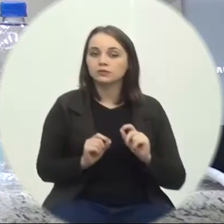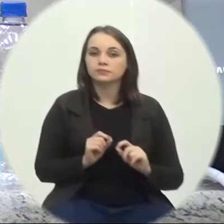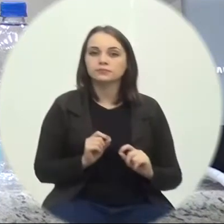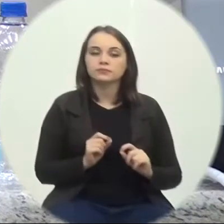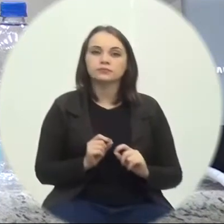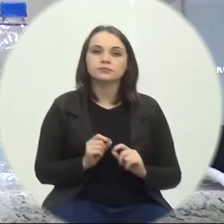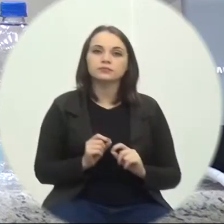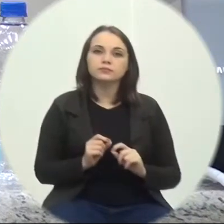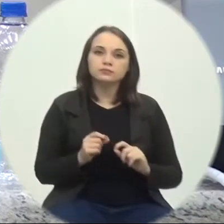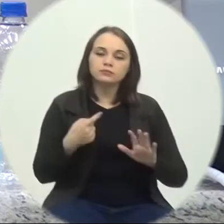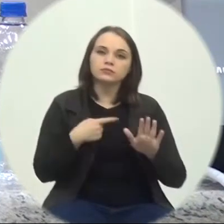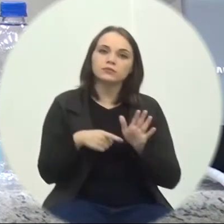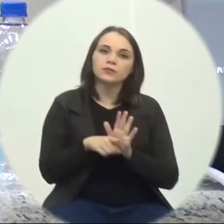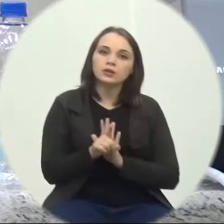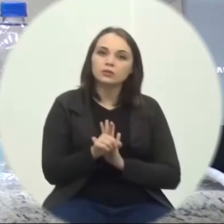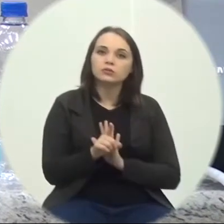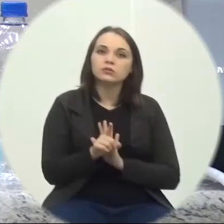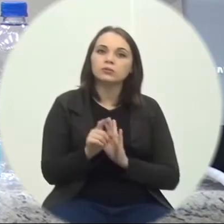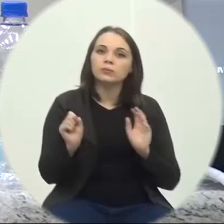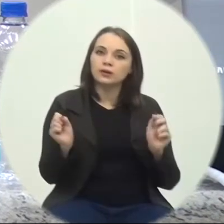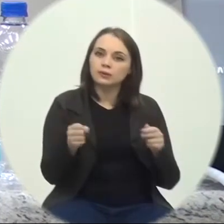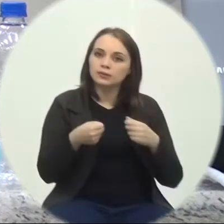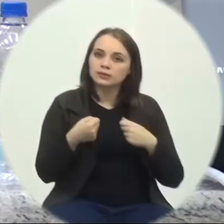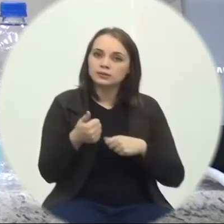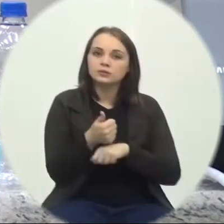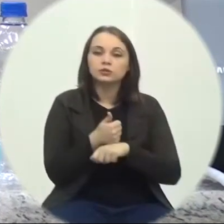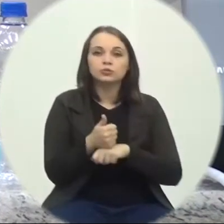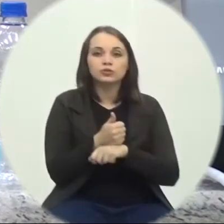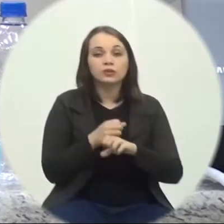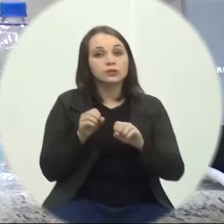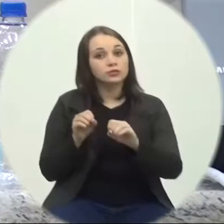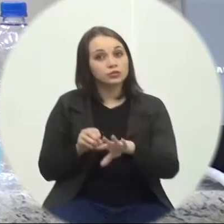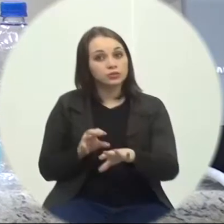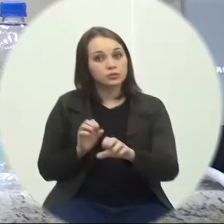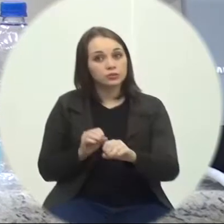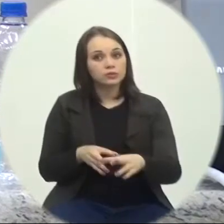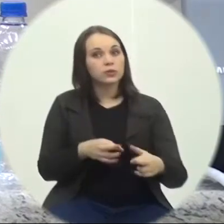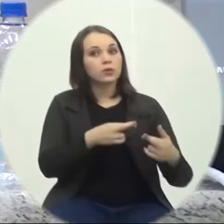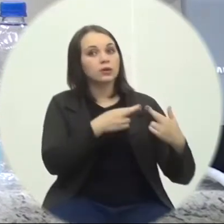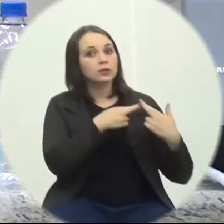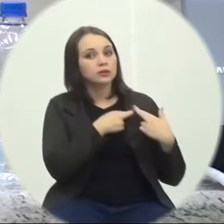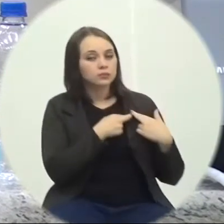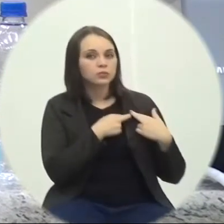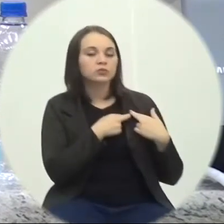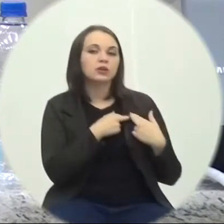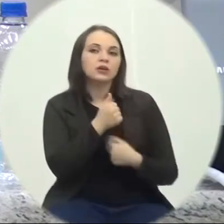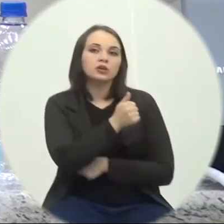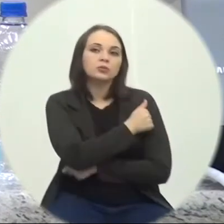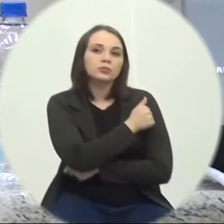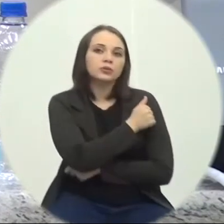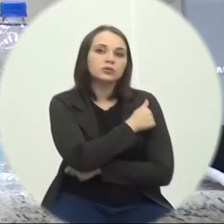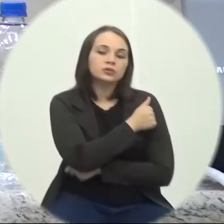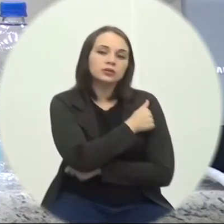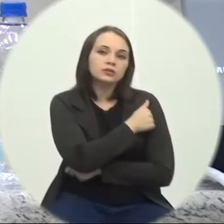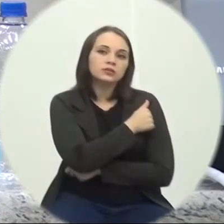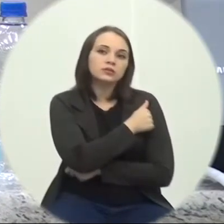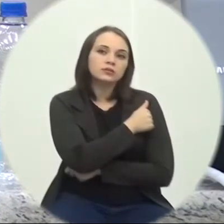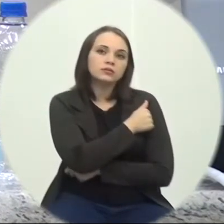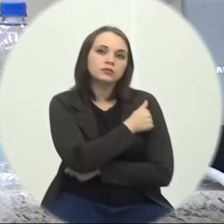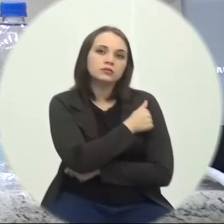Com o questionamento Sobre a capacitação Dos profissionais De educação Responsáveis Pelos alunos Com capacidades